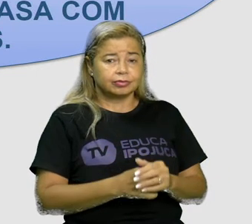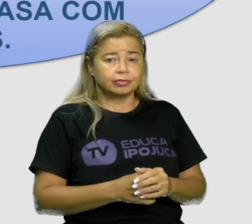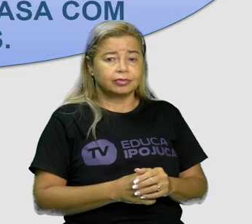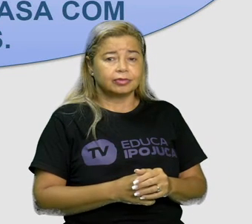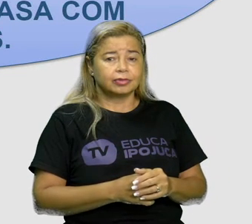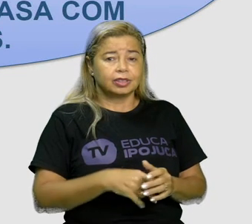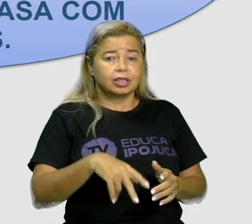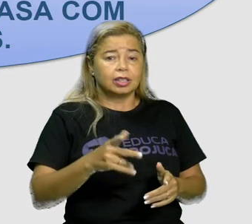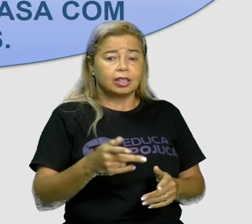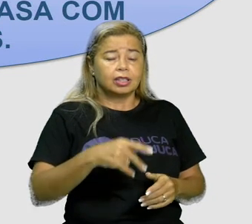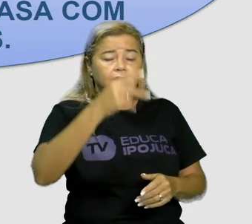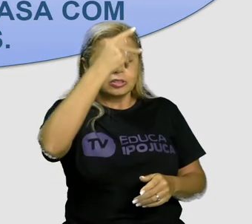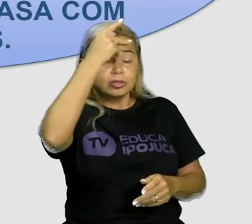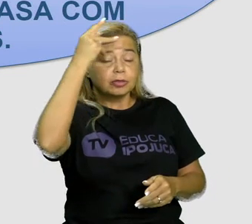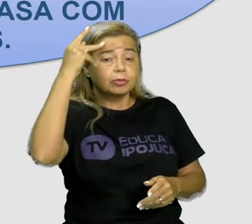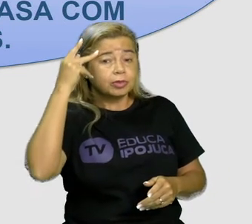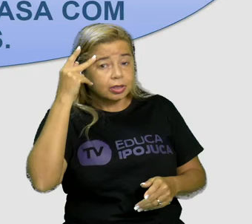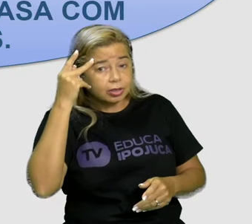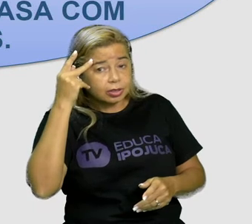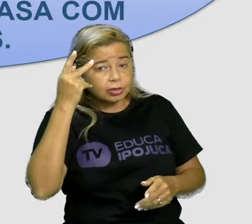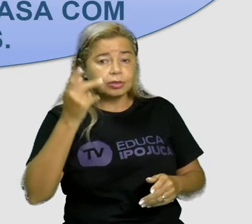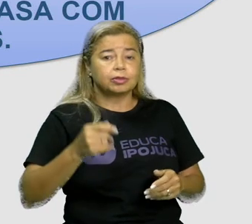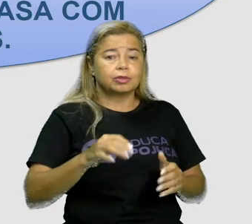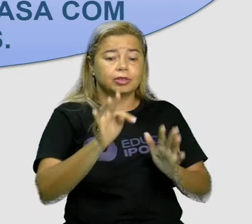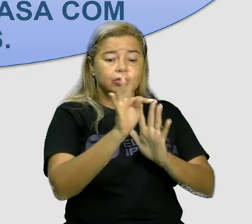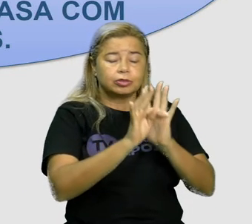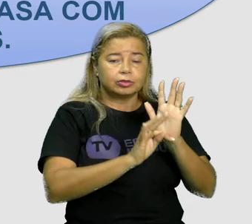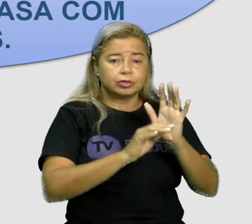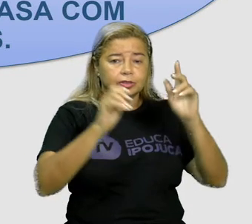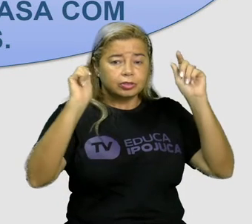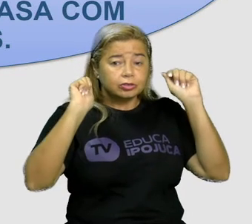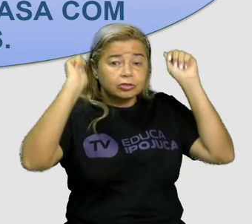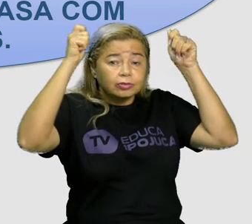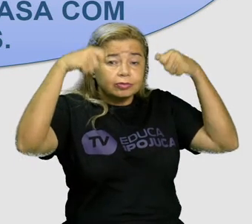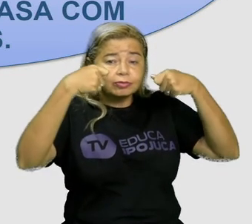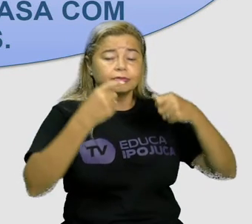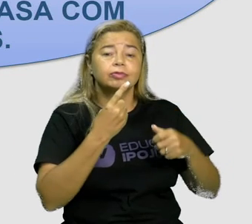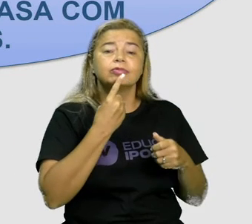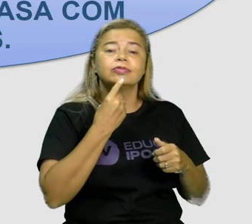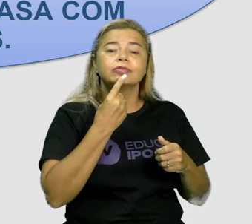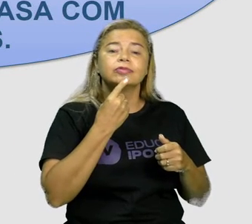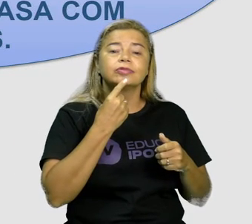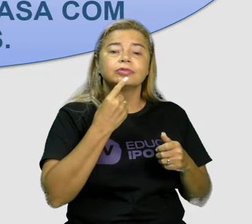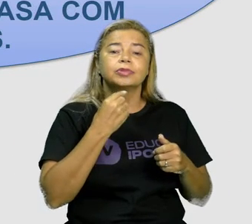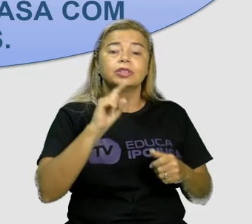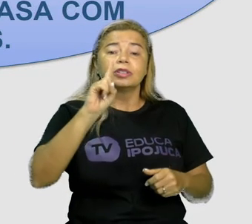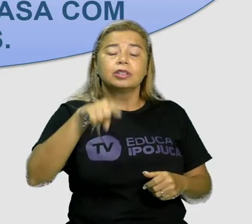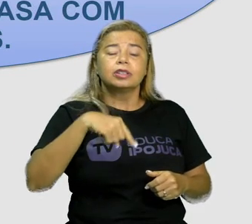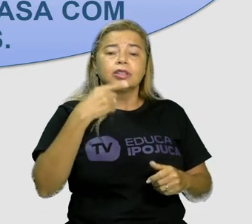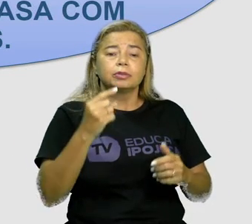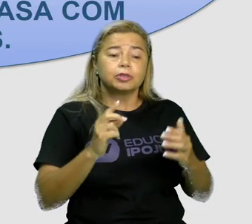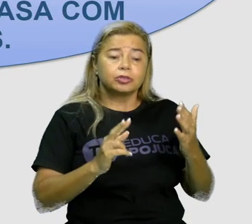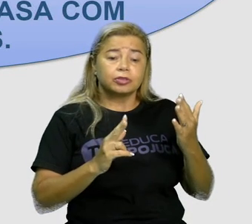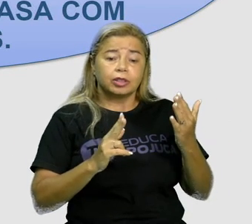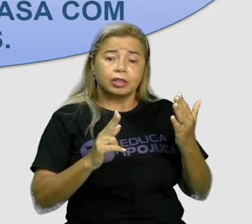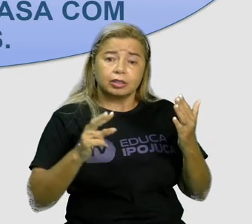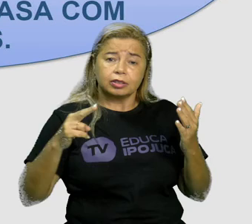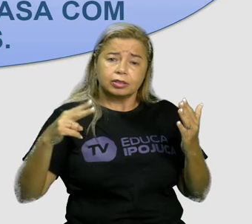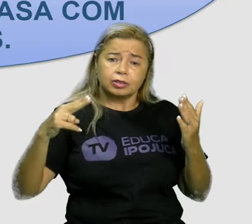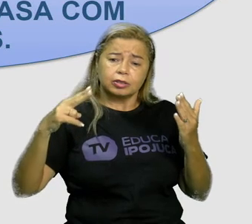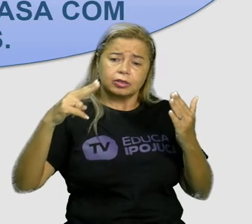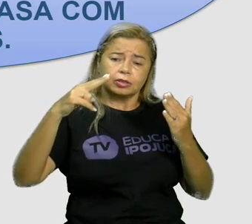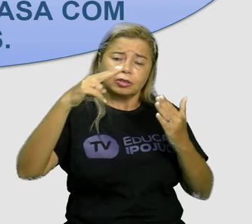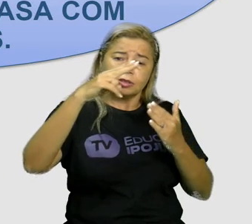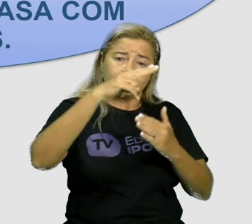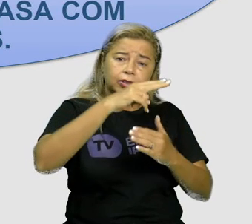personagem da história da Chapeuzinho Vermelho. Recortar esse desenho. Colocar num palito.